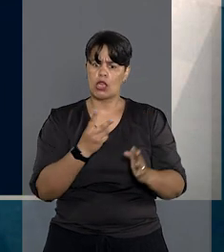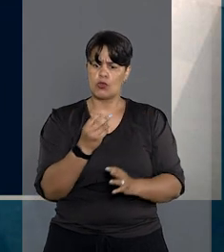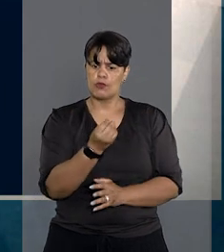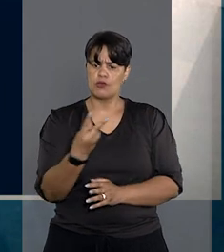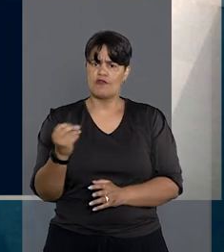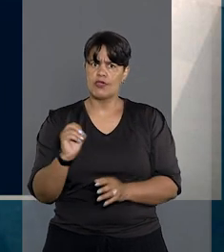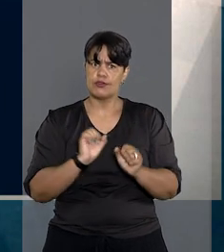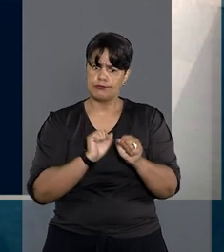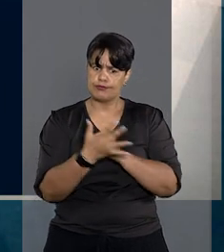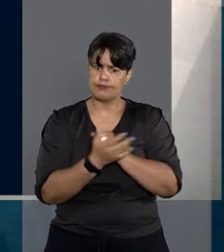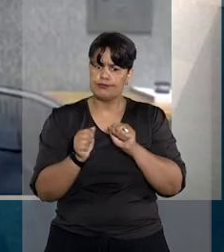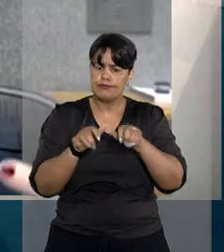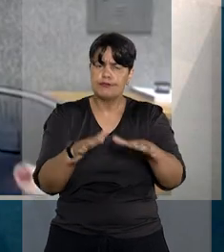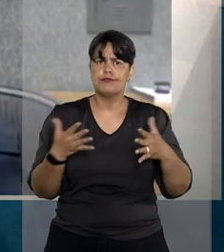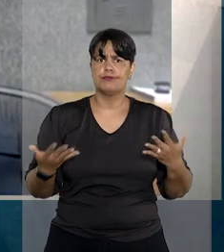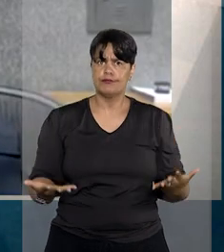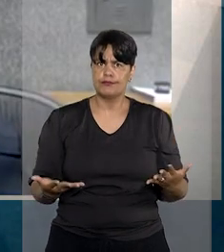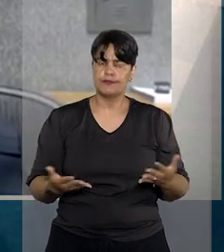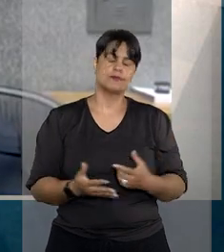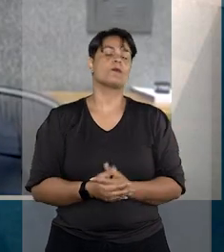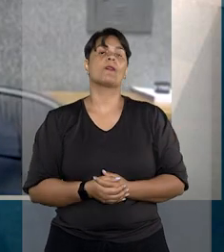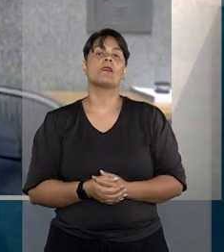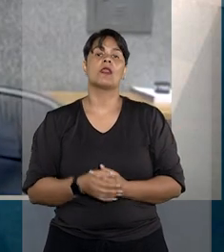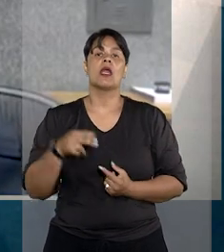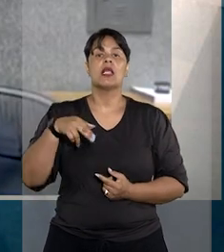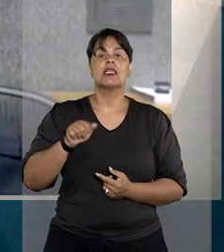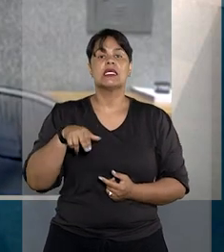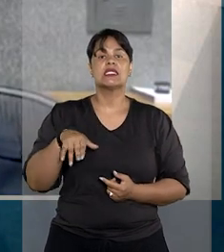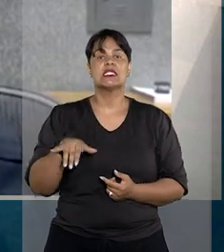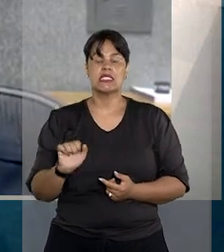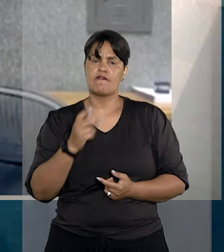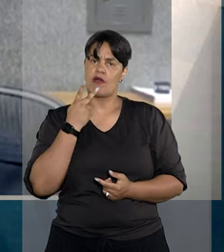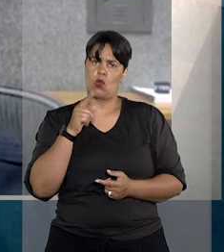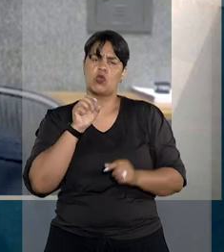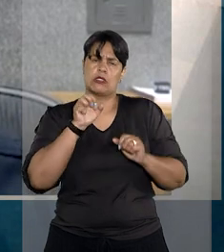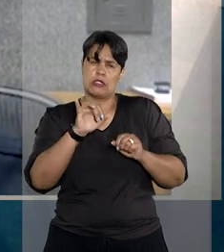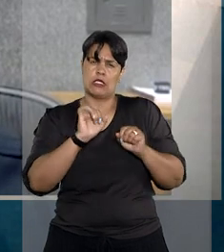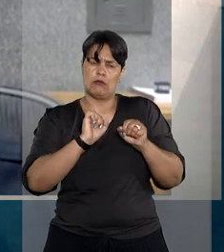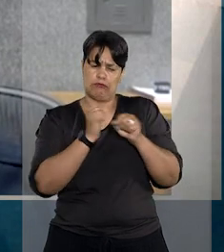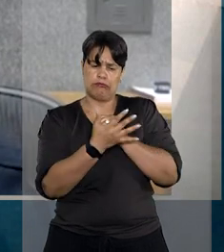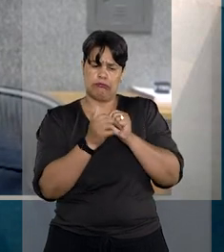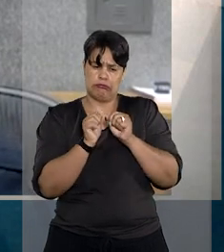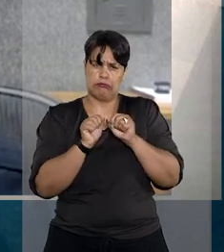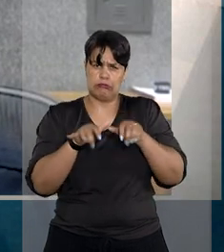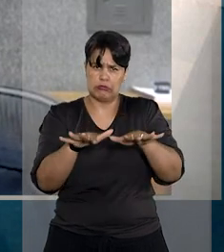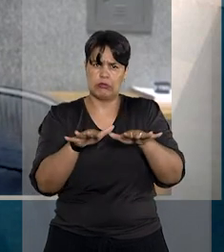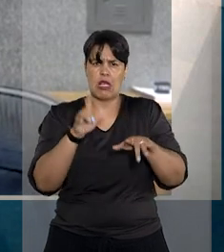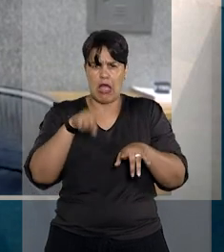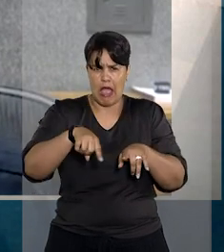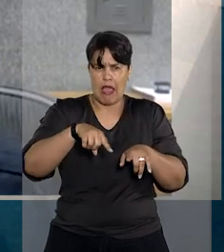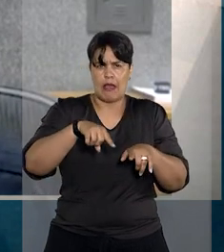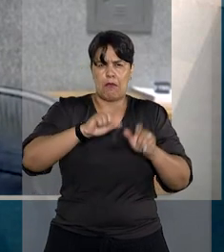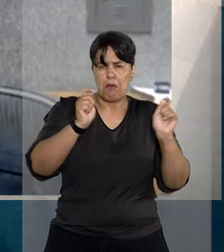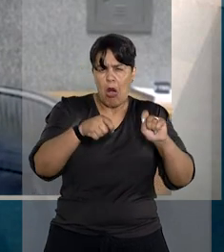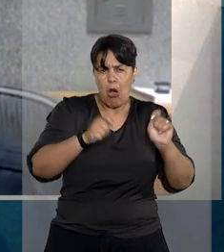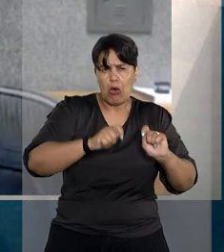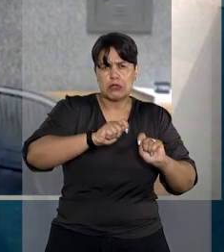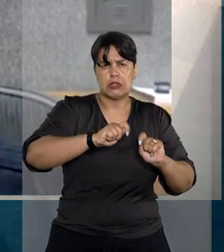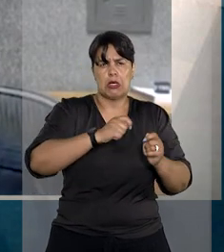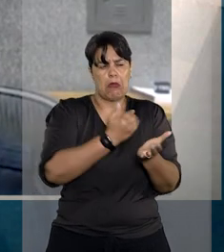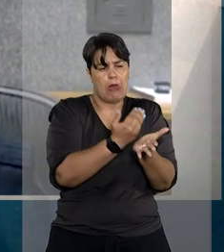sanitária da Covid-19. Para Nancy Andrigue, a pandemia não constitui por si só justificativa para o